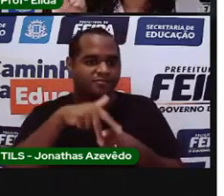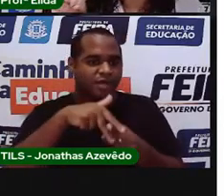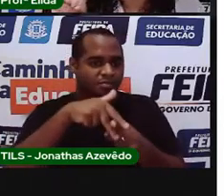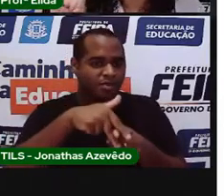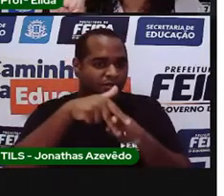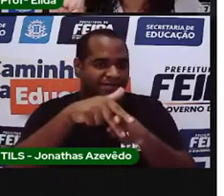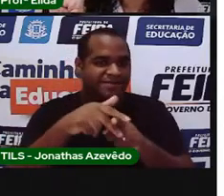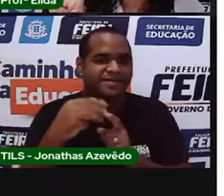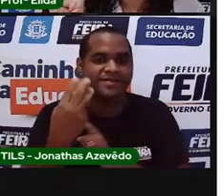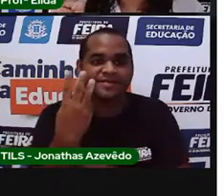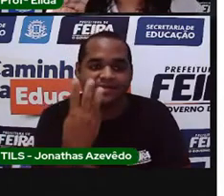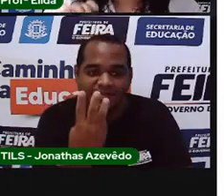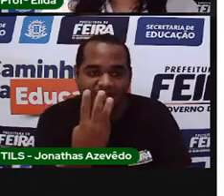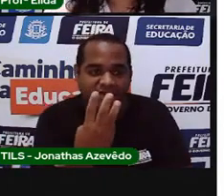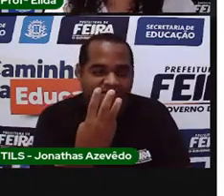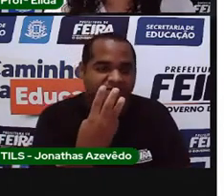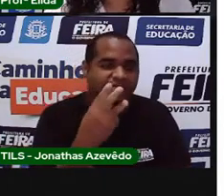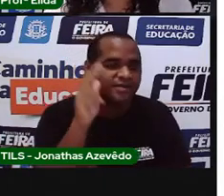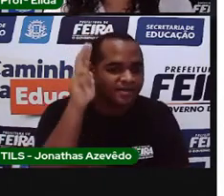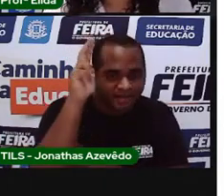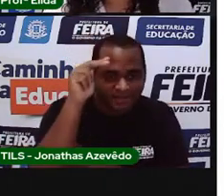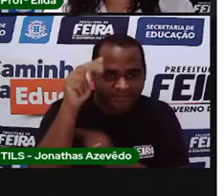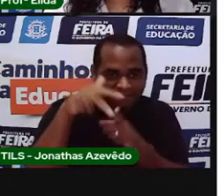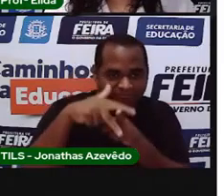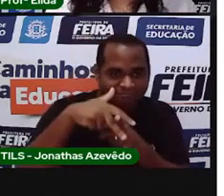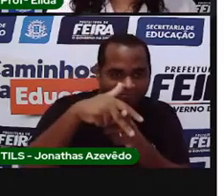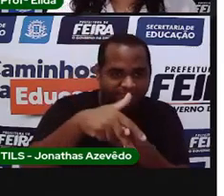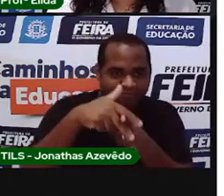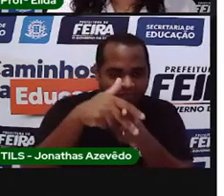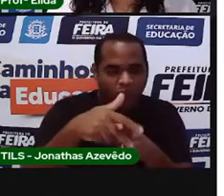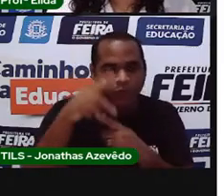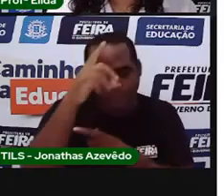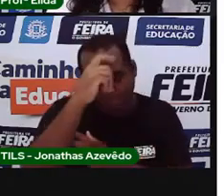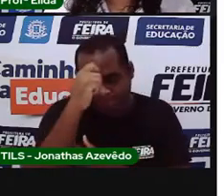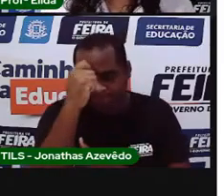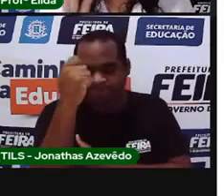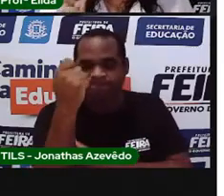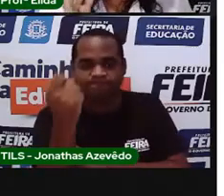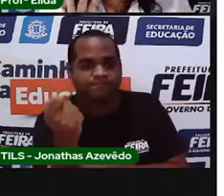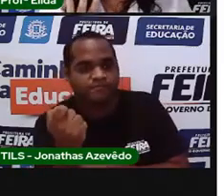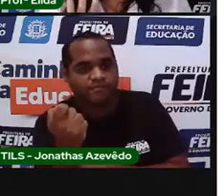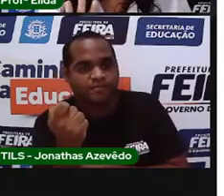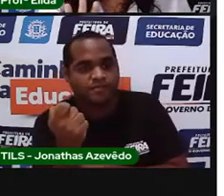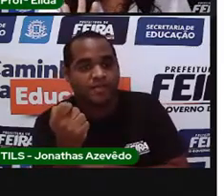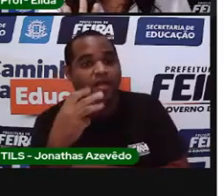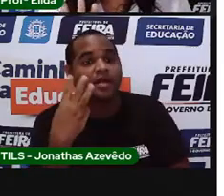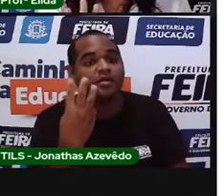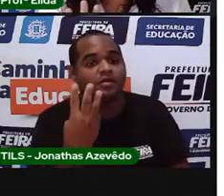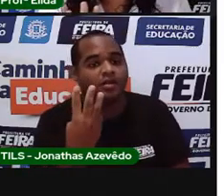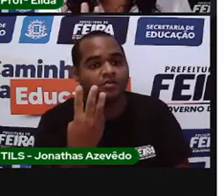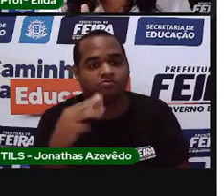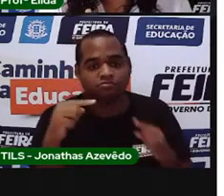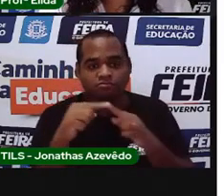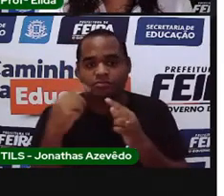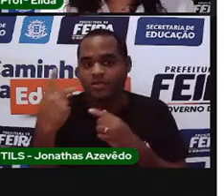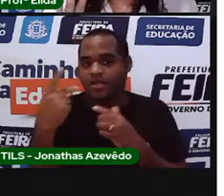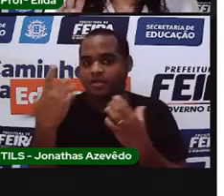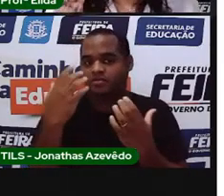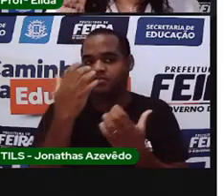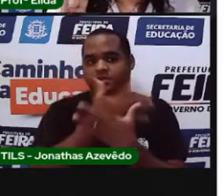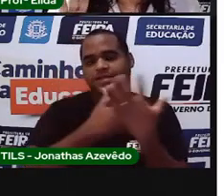cavalheiros, todos três, chapéu na mão. Três, na música,